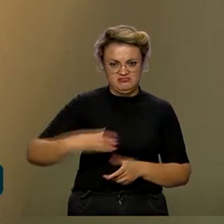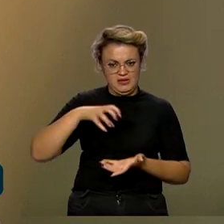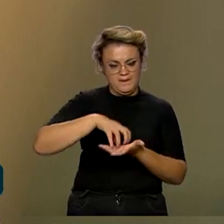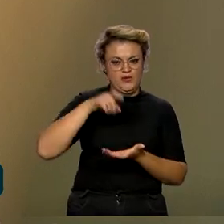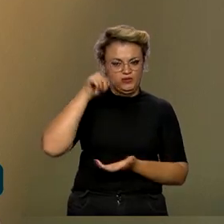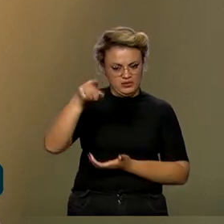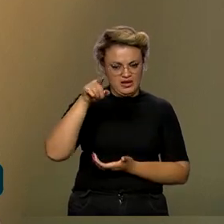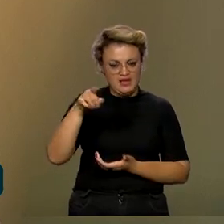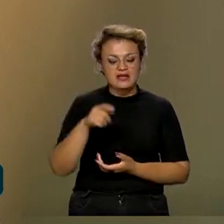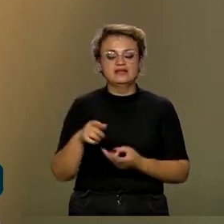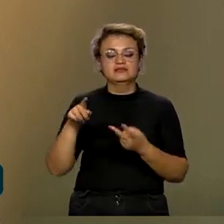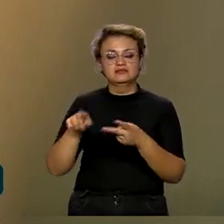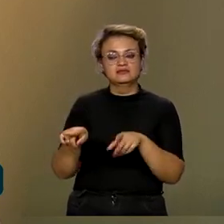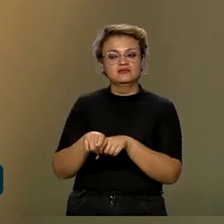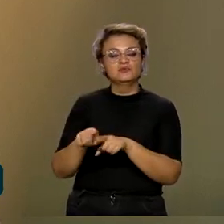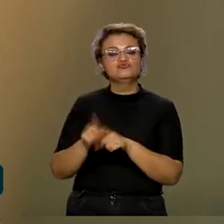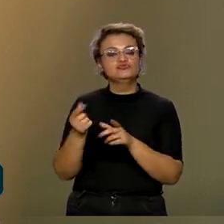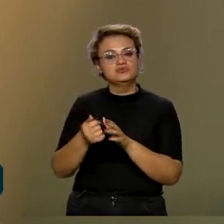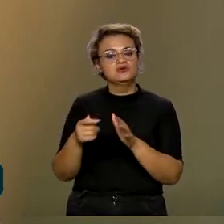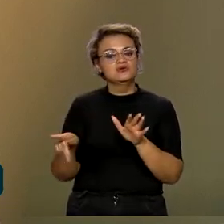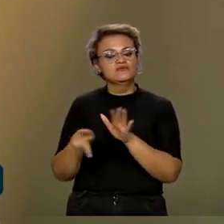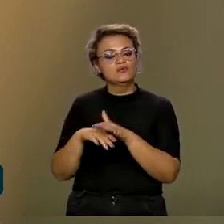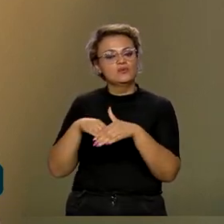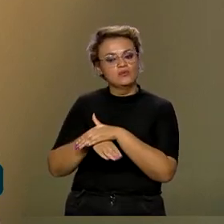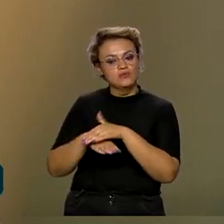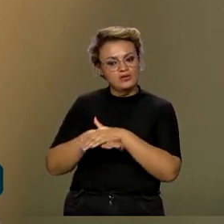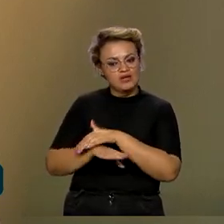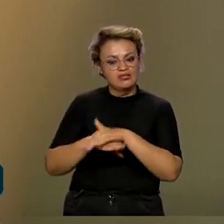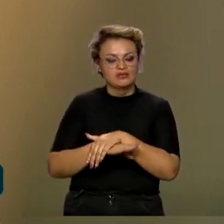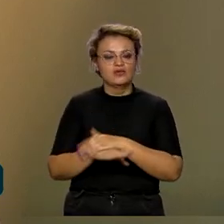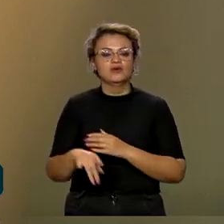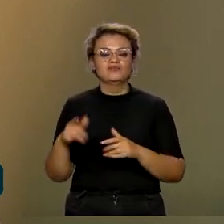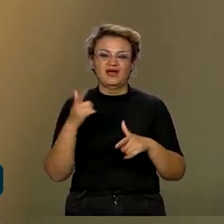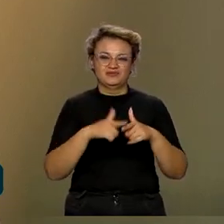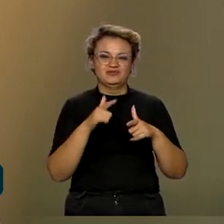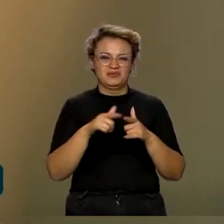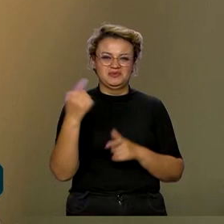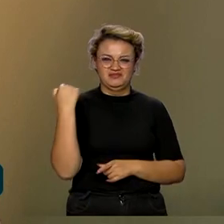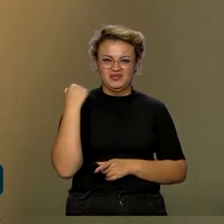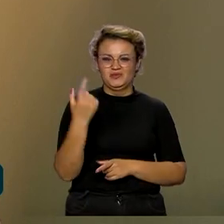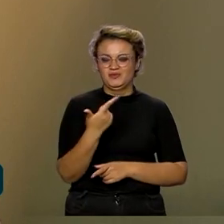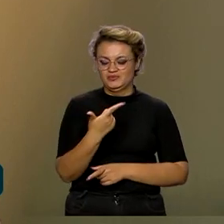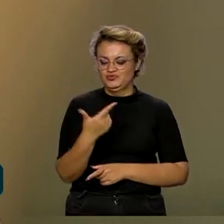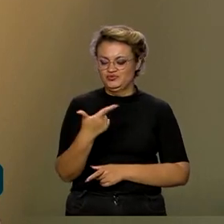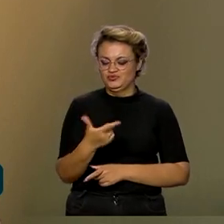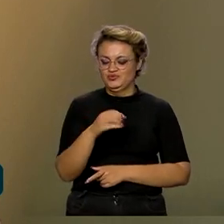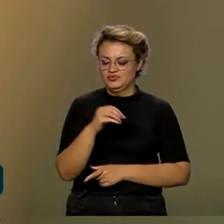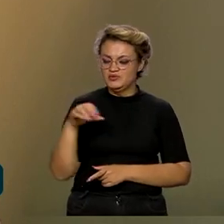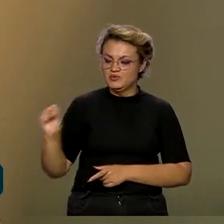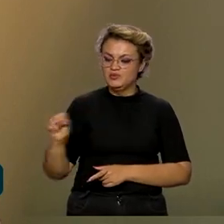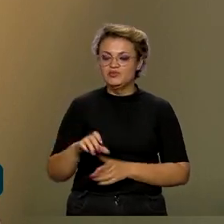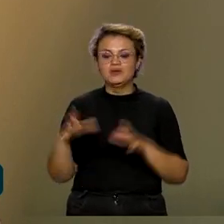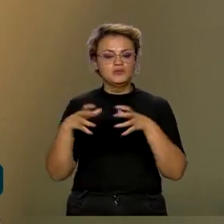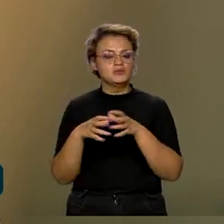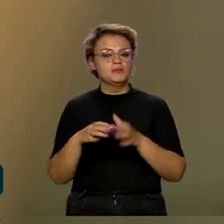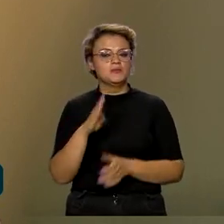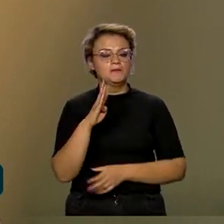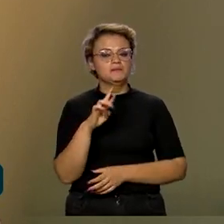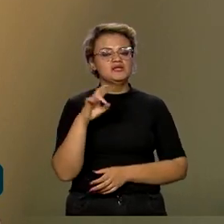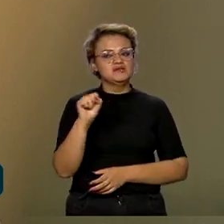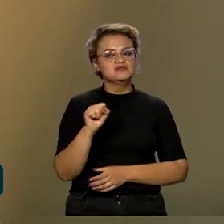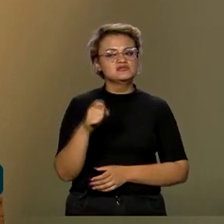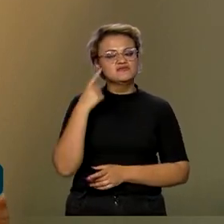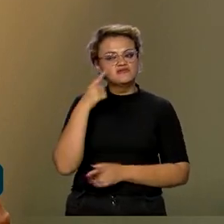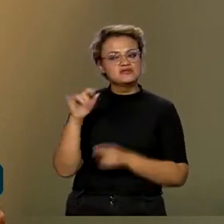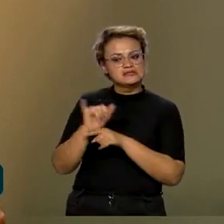do grupo BRICS, por conta da crise de 2008, ou quando surge o grupo dos BRICS e depois amadurecendo.